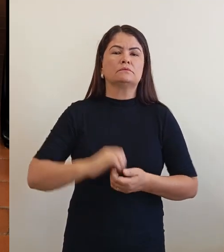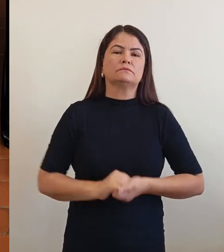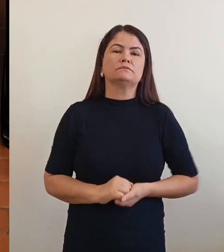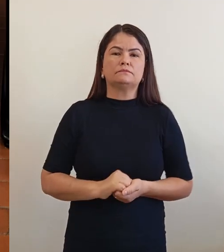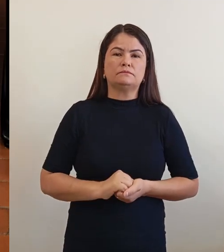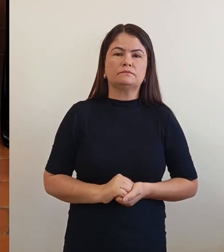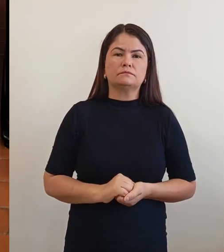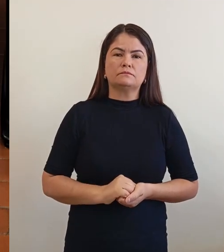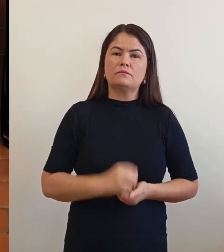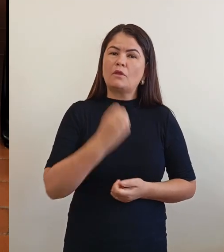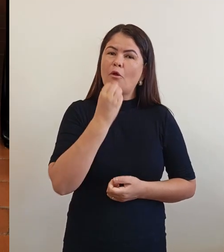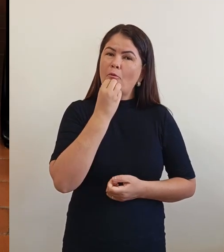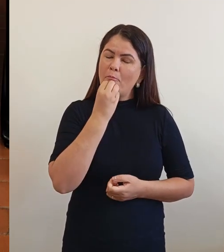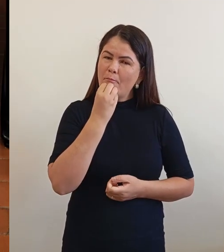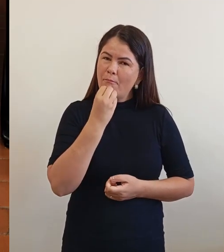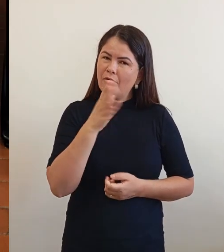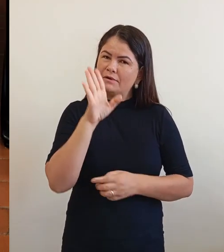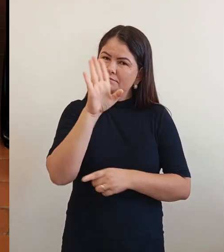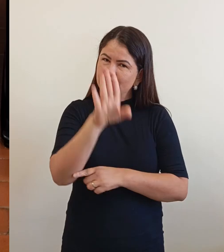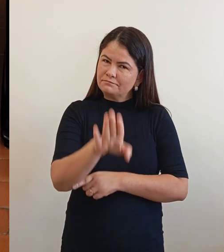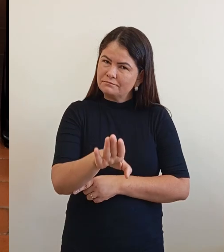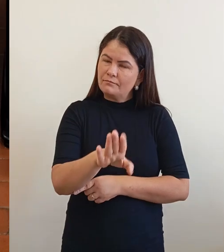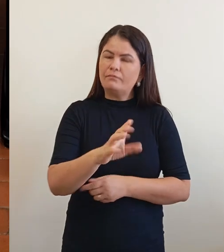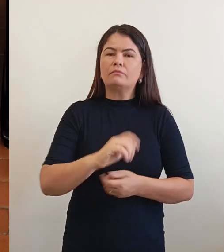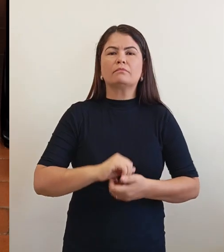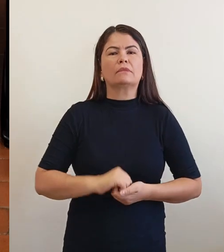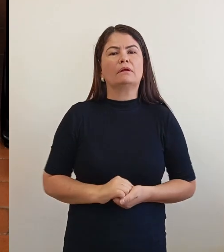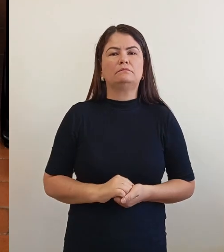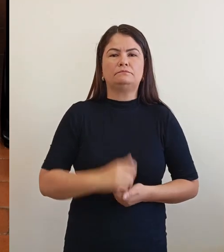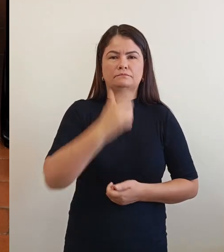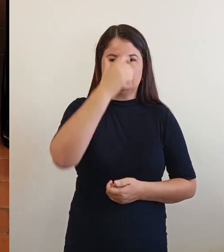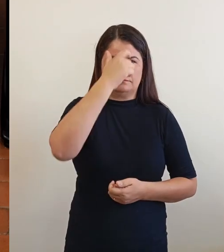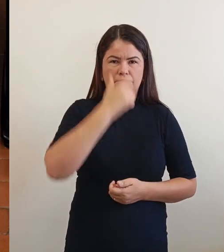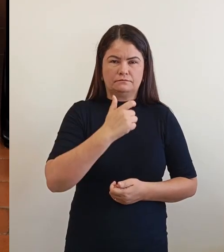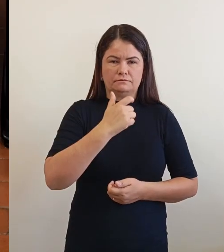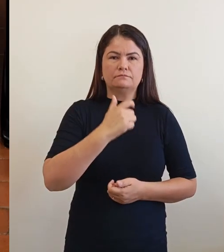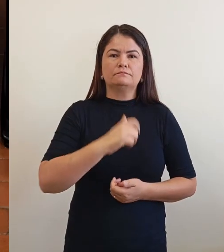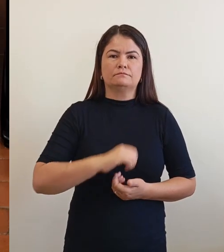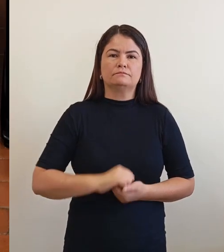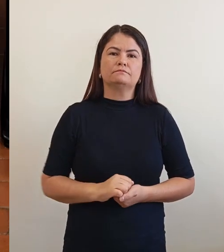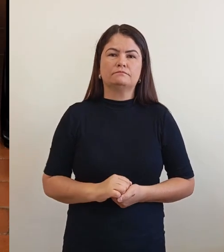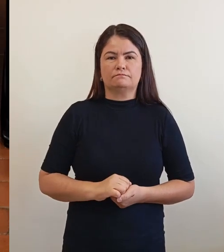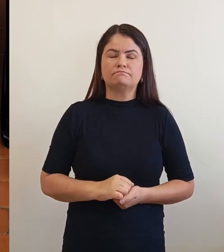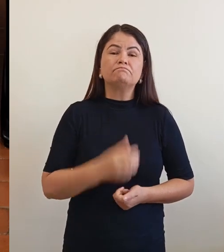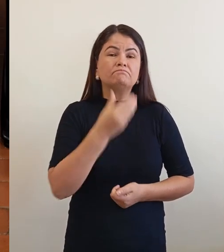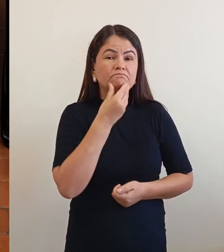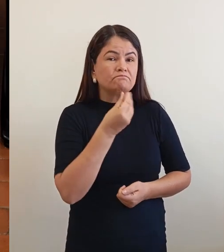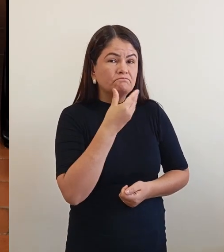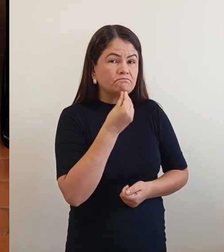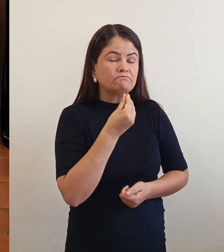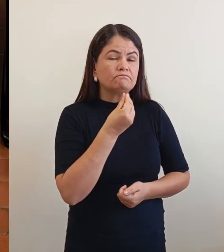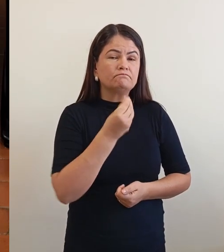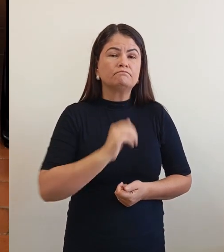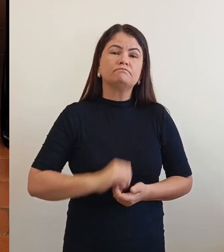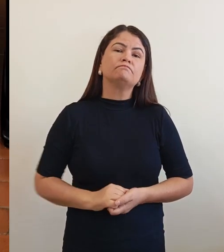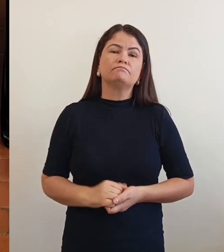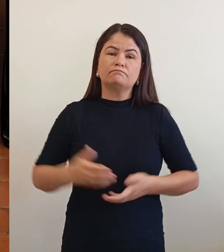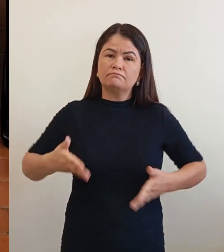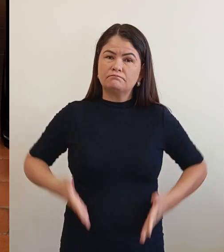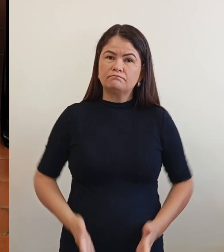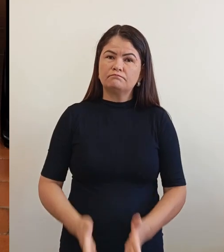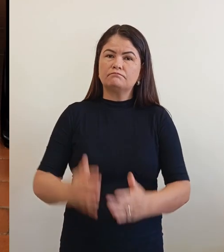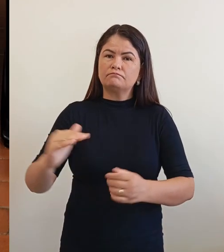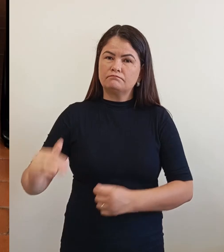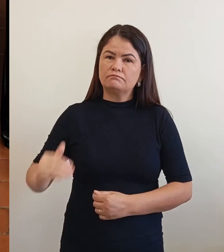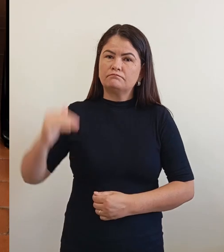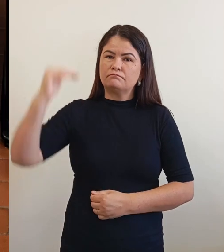Boa tarde, e eu sou um rapaz que veio nascido e criado no